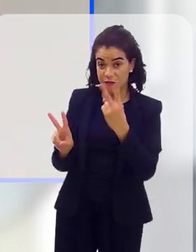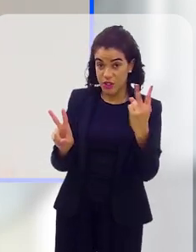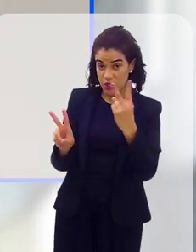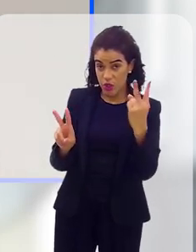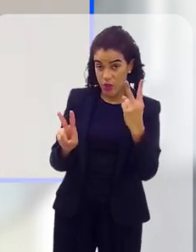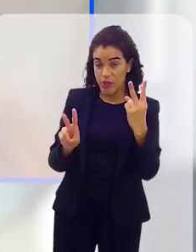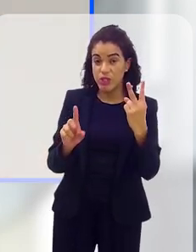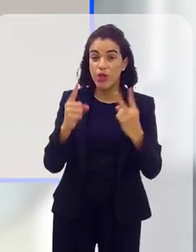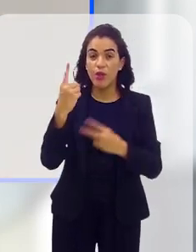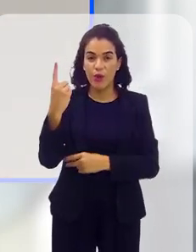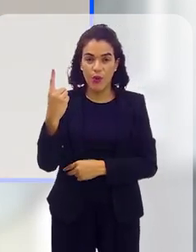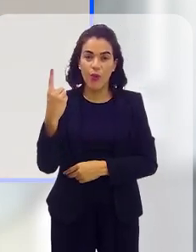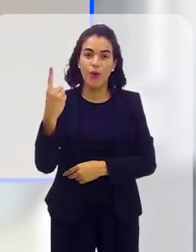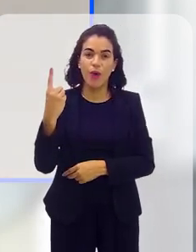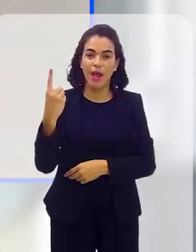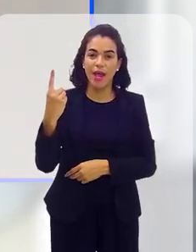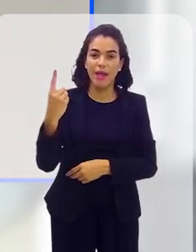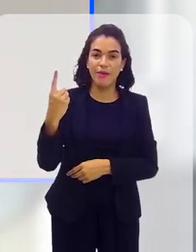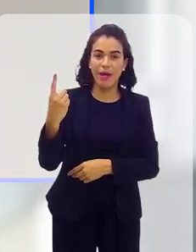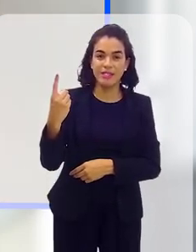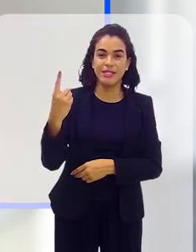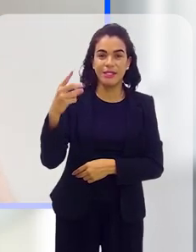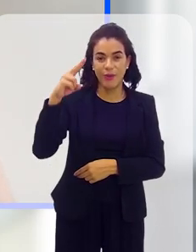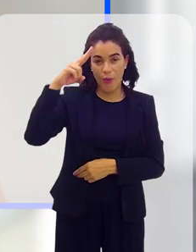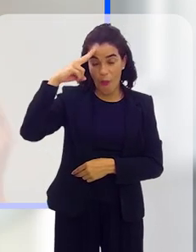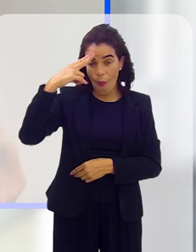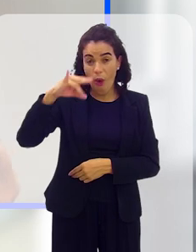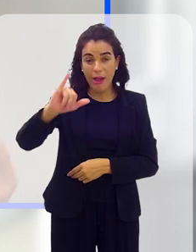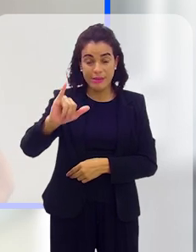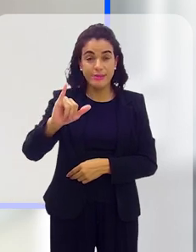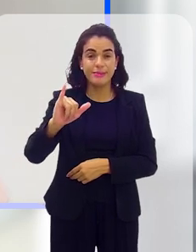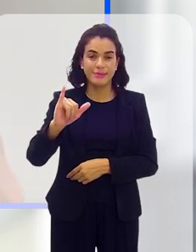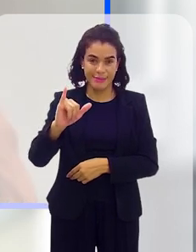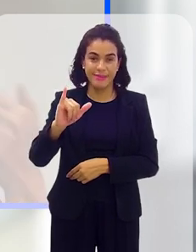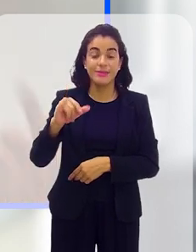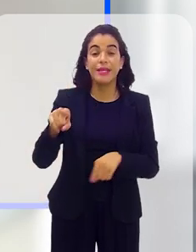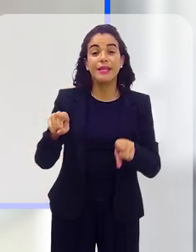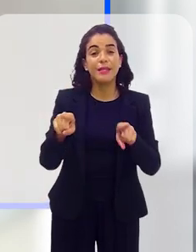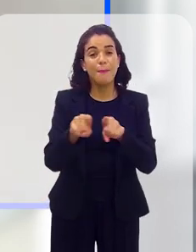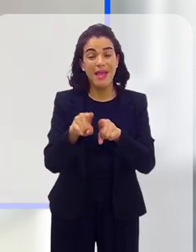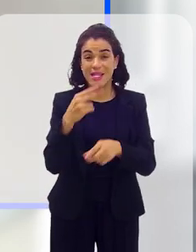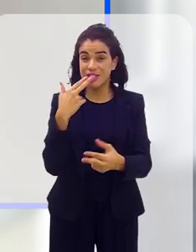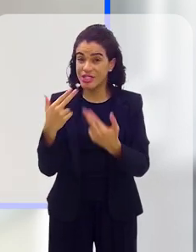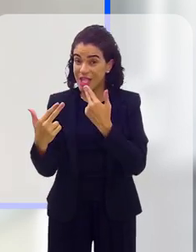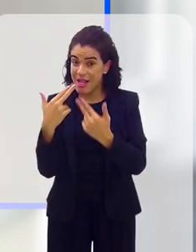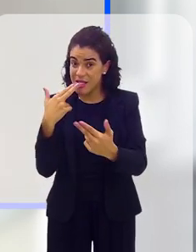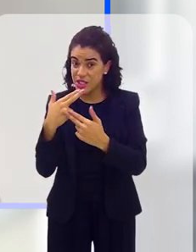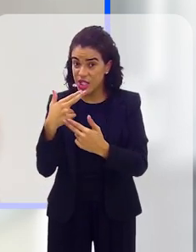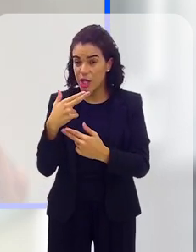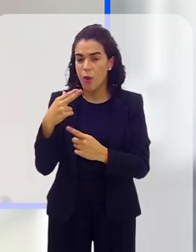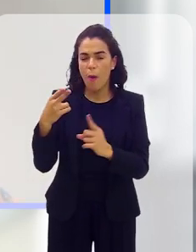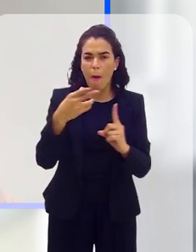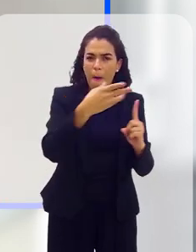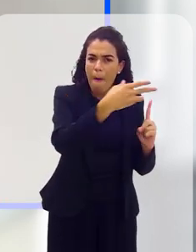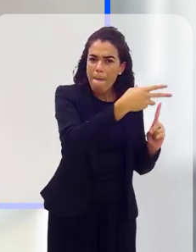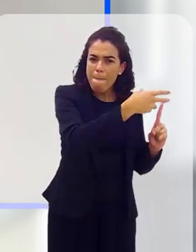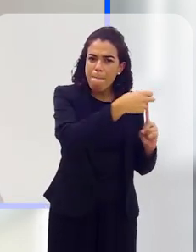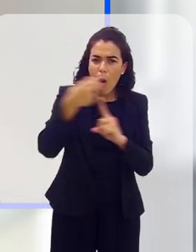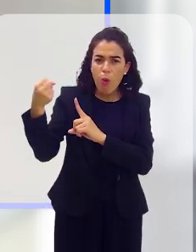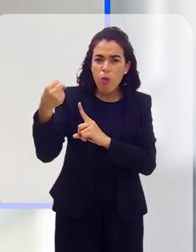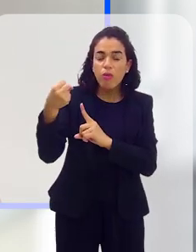22, e um era haitiano. Então, são sempre estrangeiros, porque esses estrangeiros, quando retirados